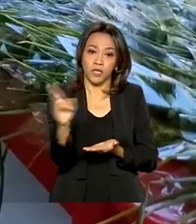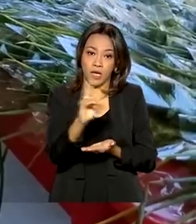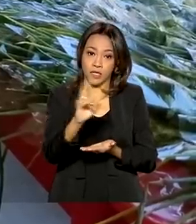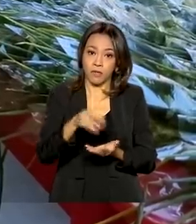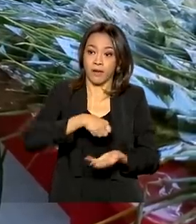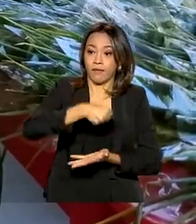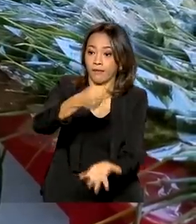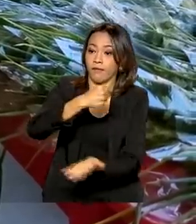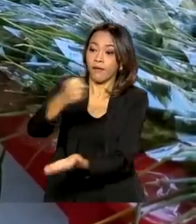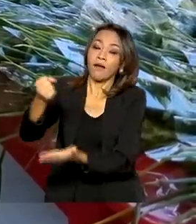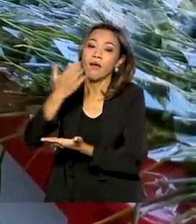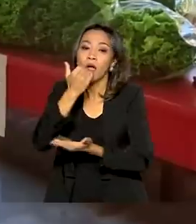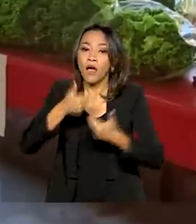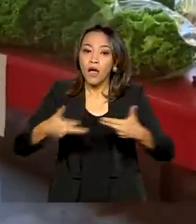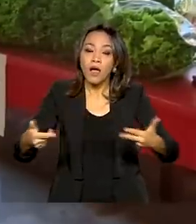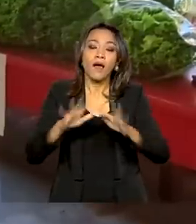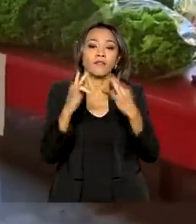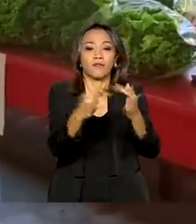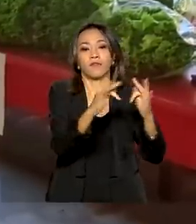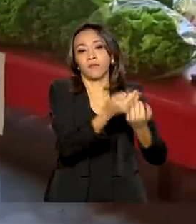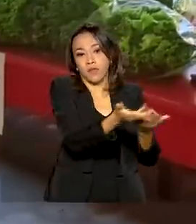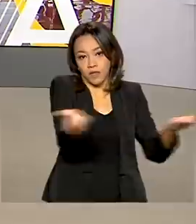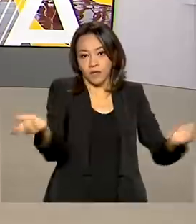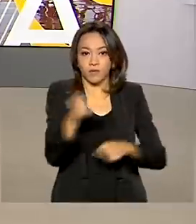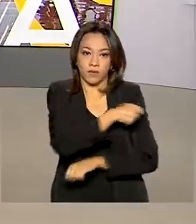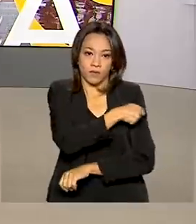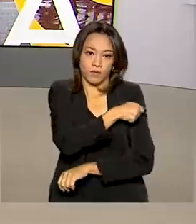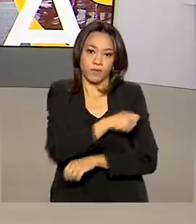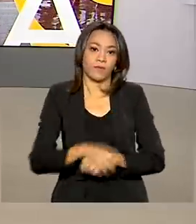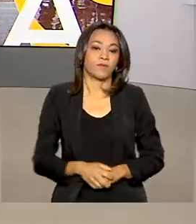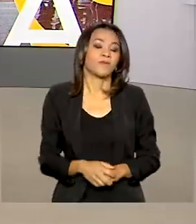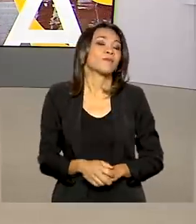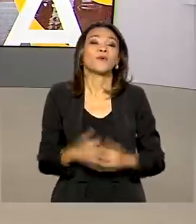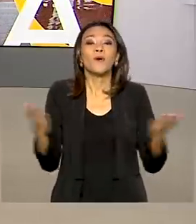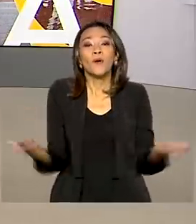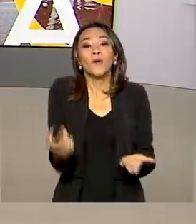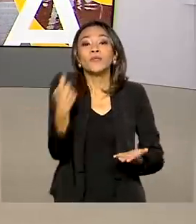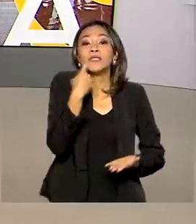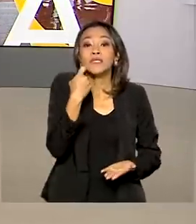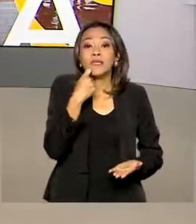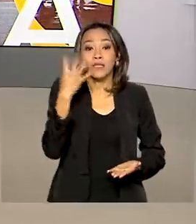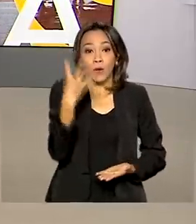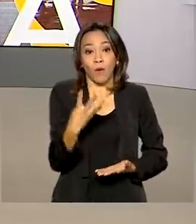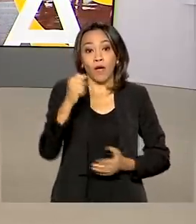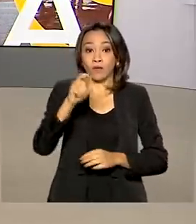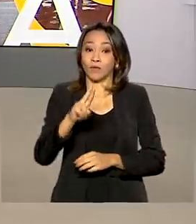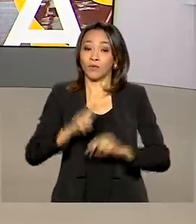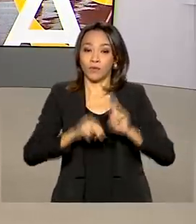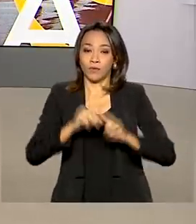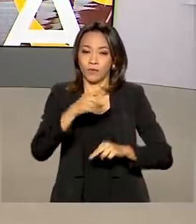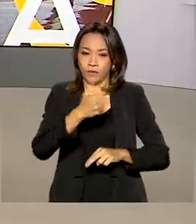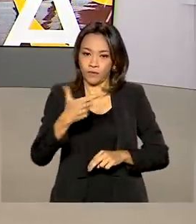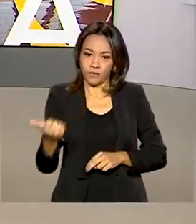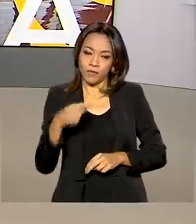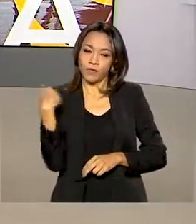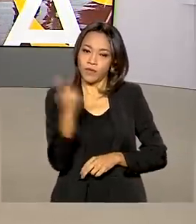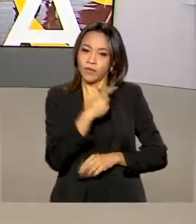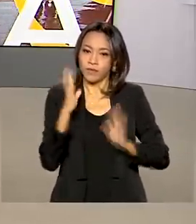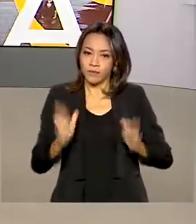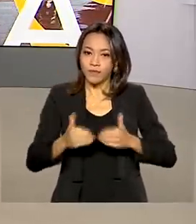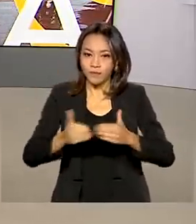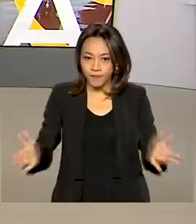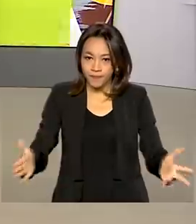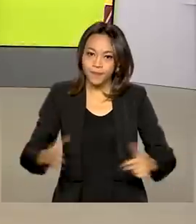entrega de cestas básicas a famílias dos estudantes. Sexta-feira, 4 de junho de 2021, o Brasil e Dia